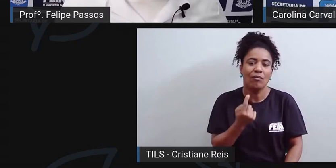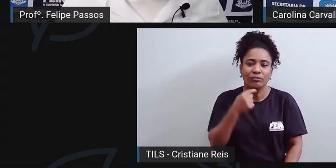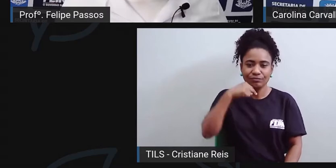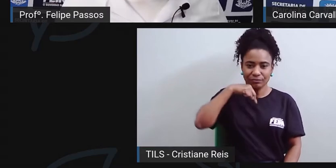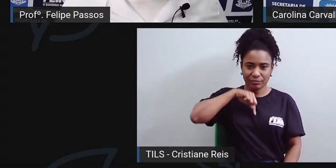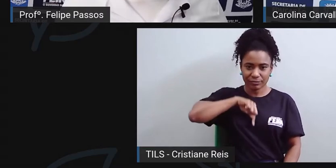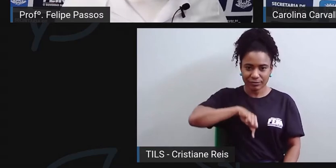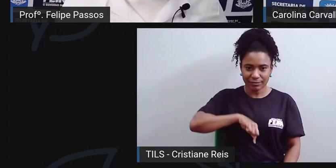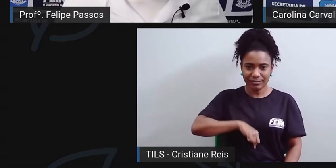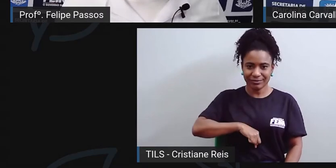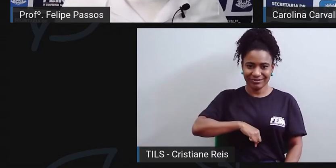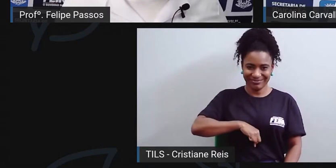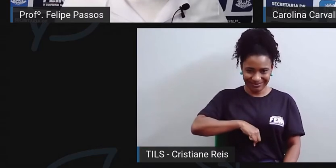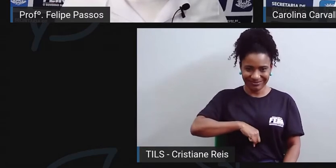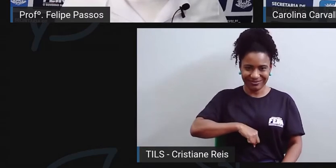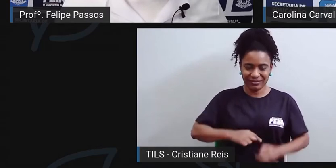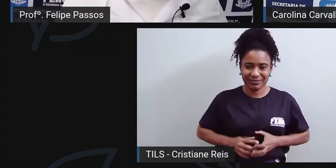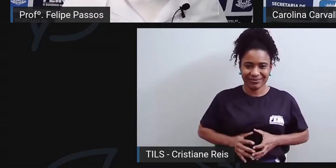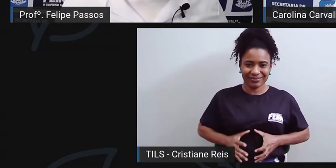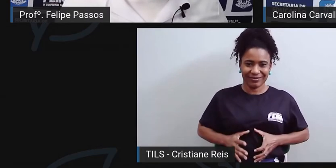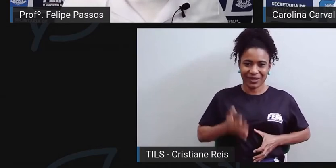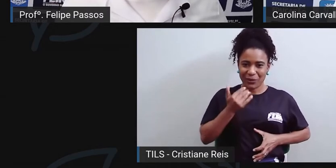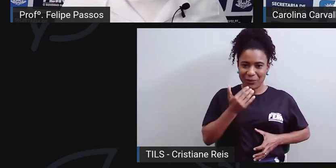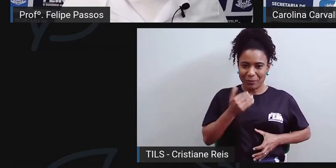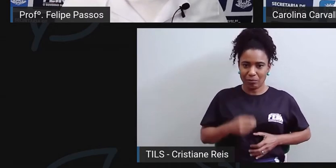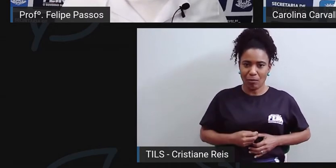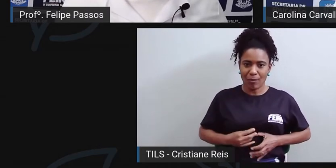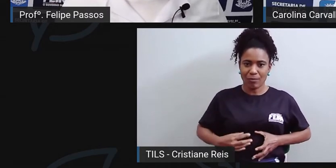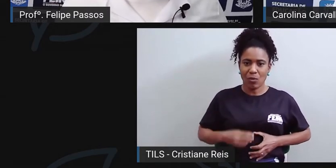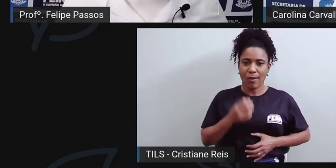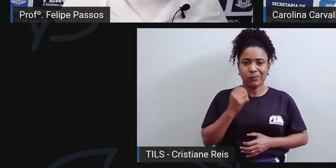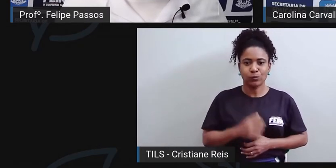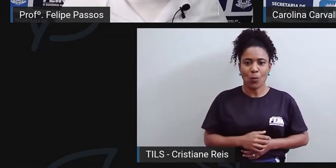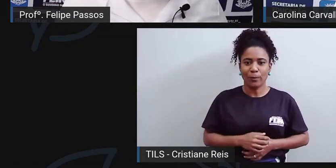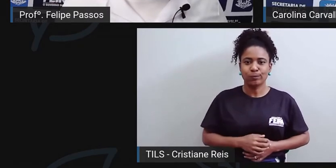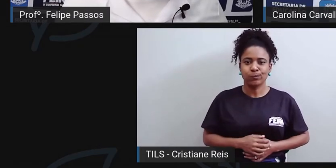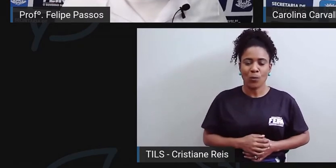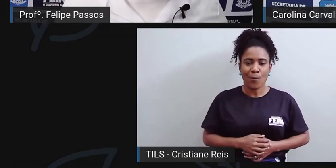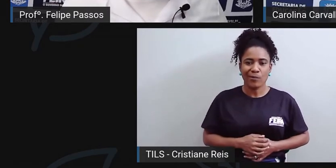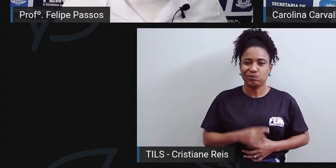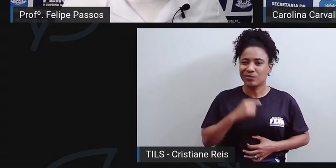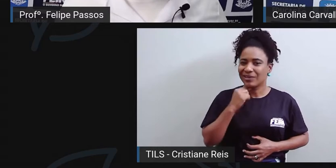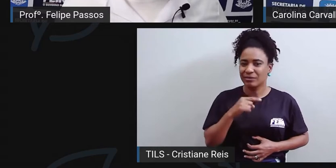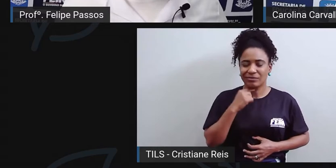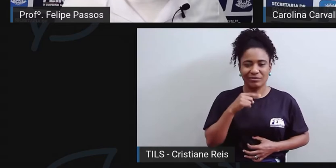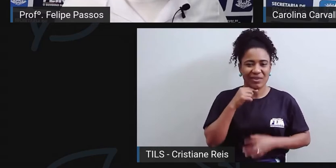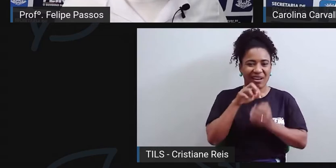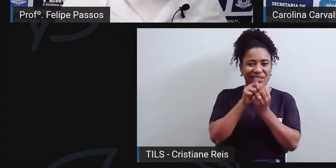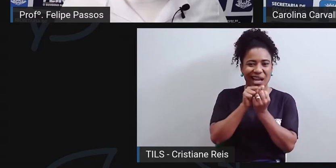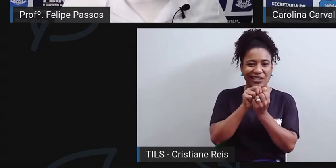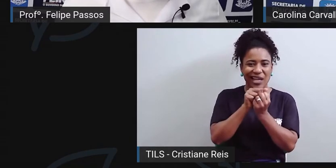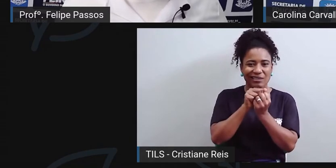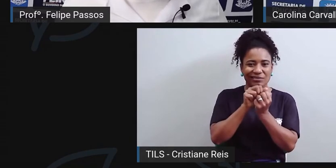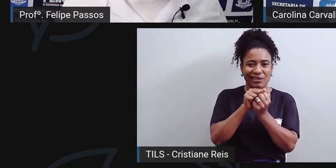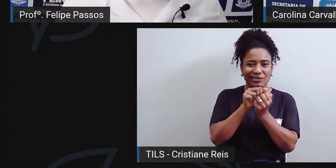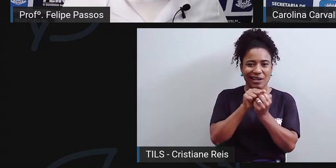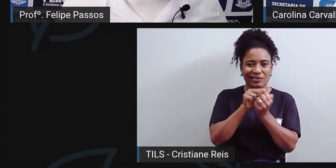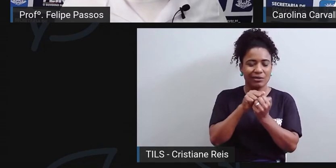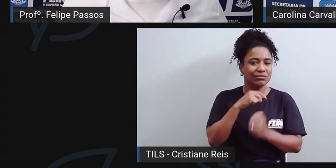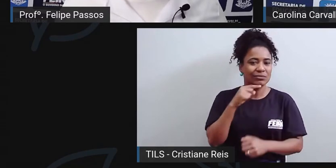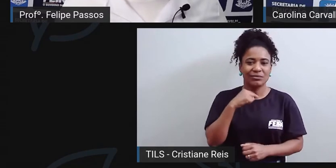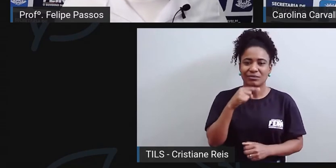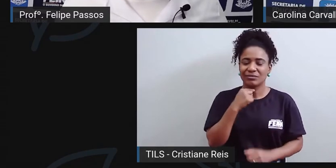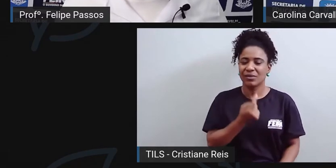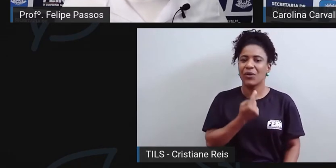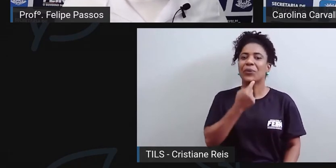digestivo no sistema digestório. Por quê? Porque a digestão a gente sabe que começa na boca. Então, se você já não faz a digestão